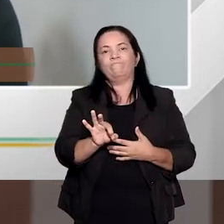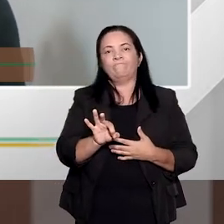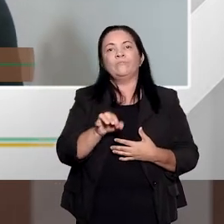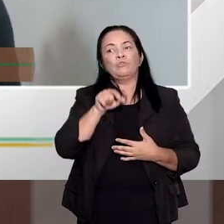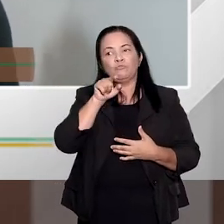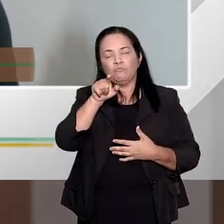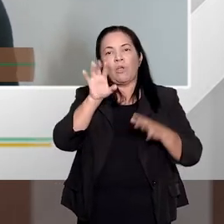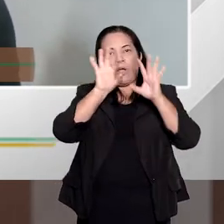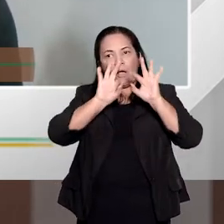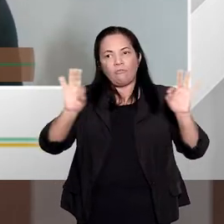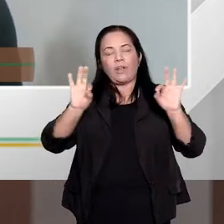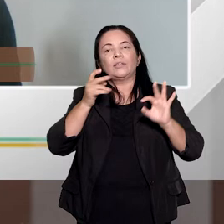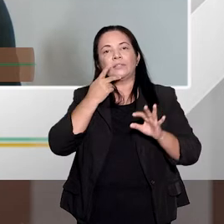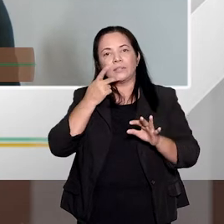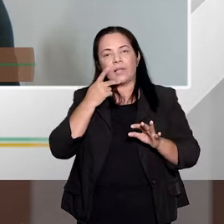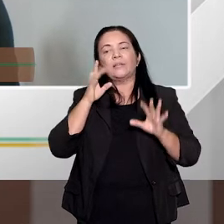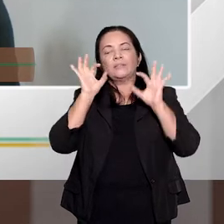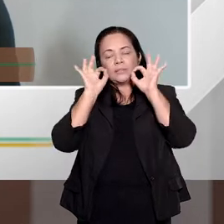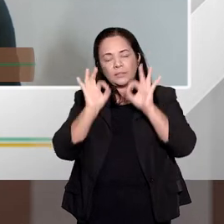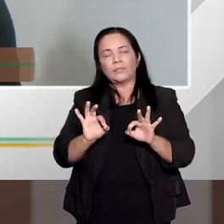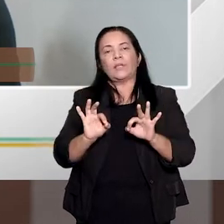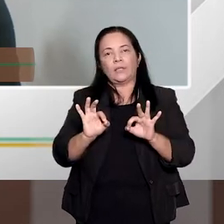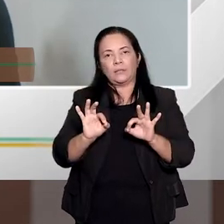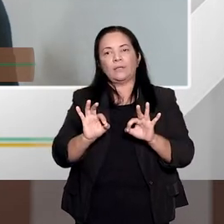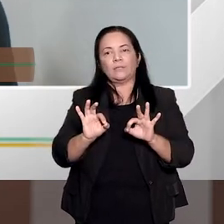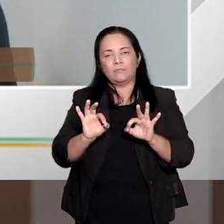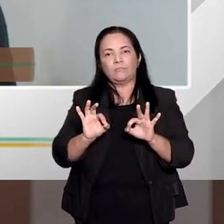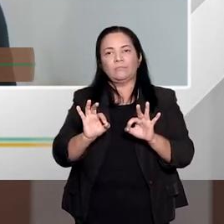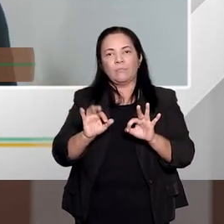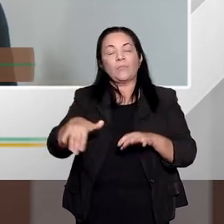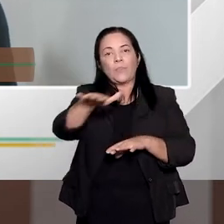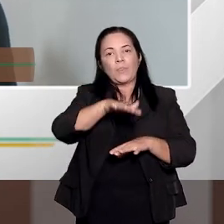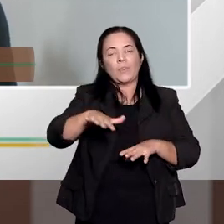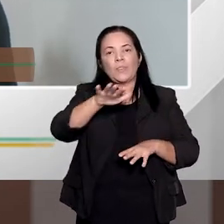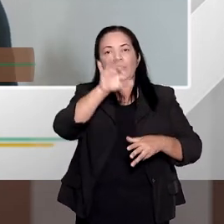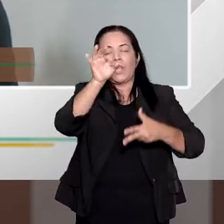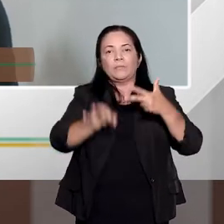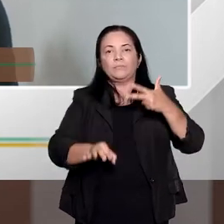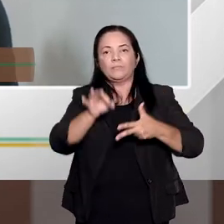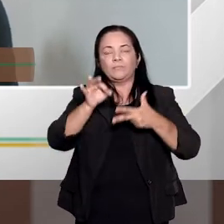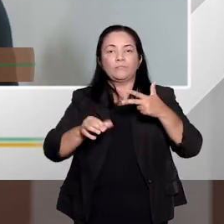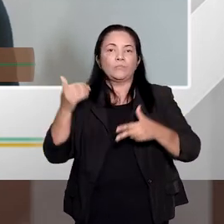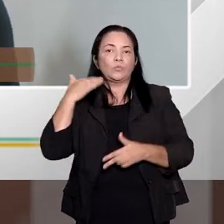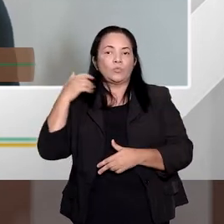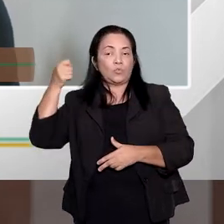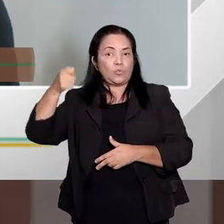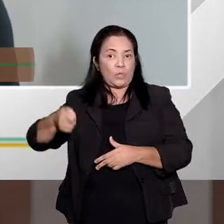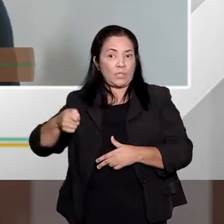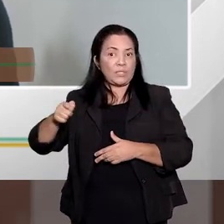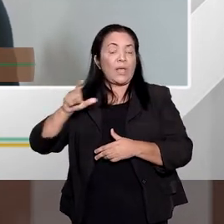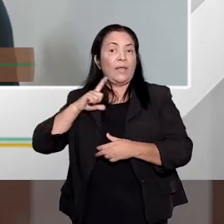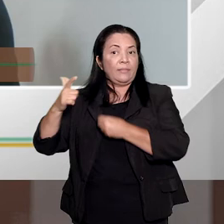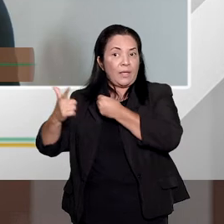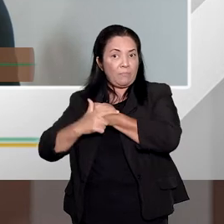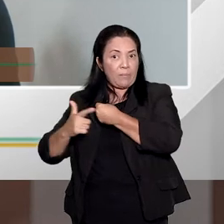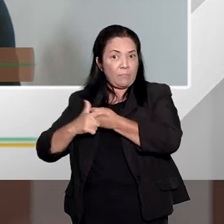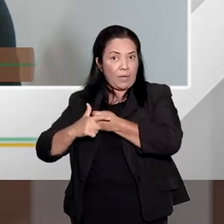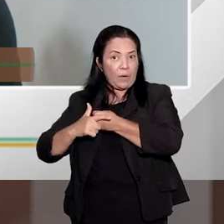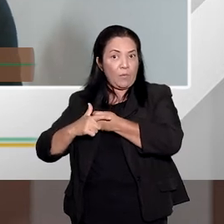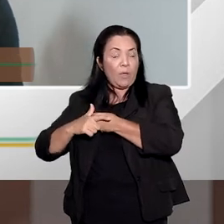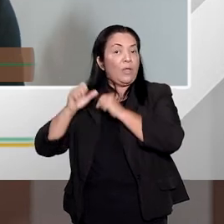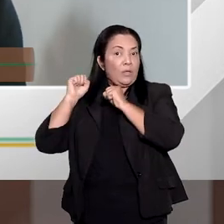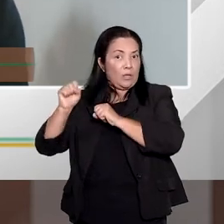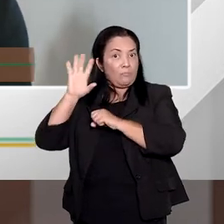essa sua frase está correntíssima, é uma atividade judicial, discricionária, vinculada, o juiz, ele tem poderes, mas ele não tem poderes